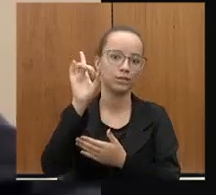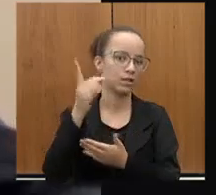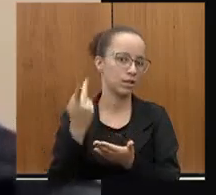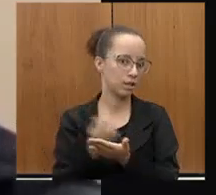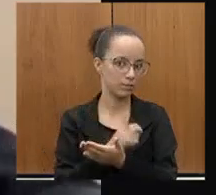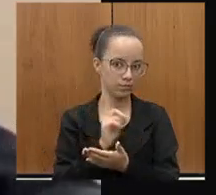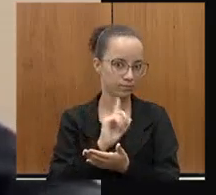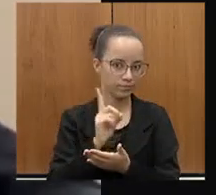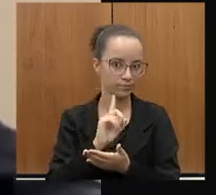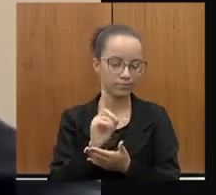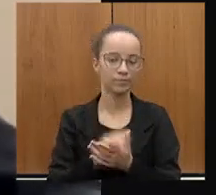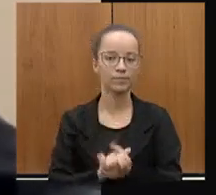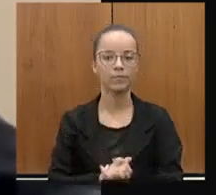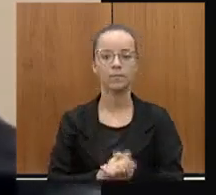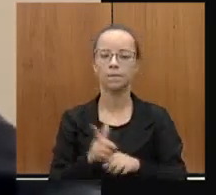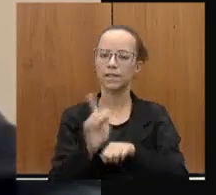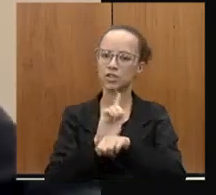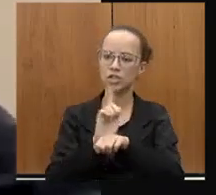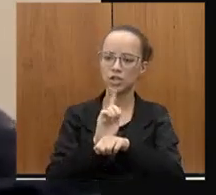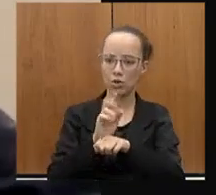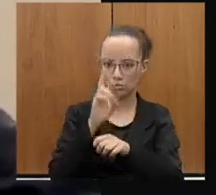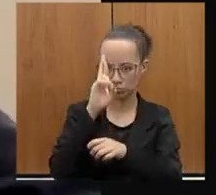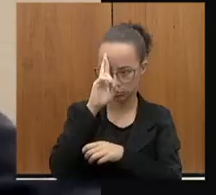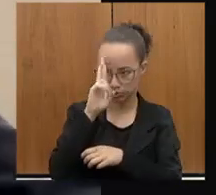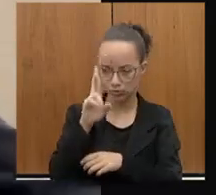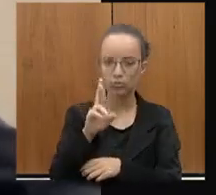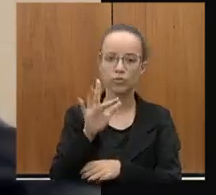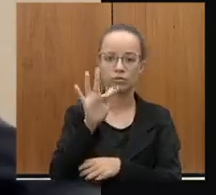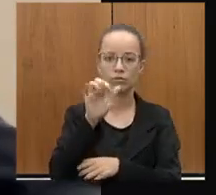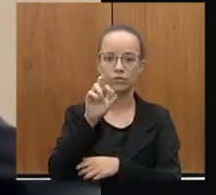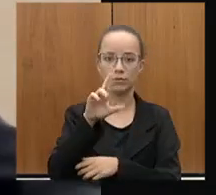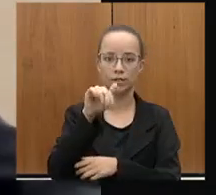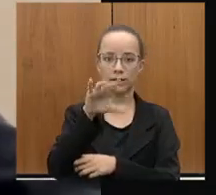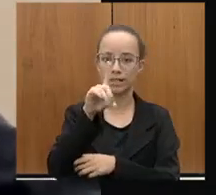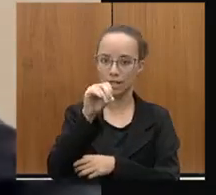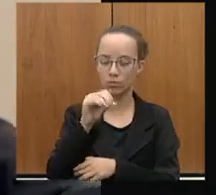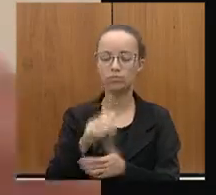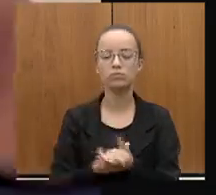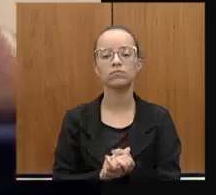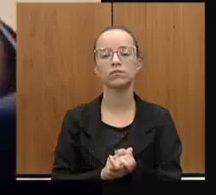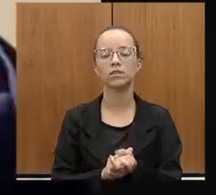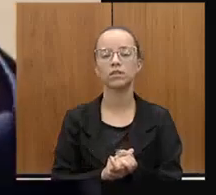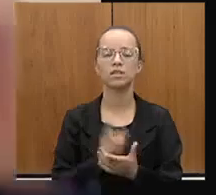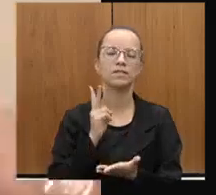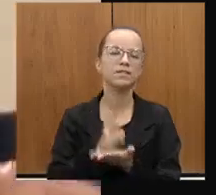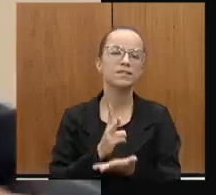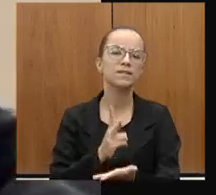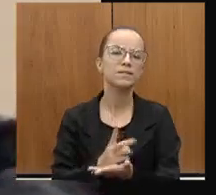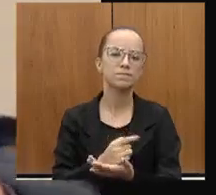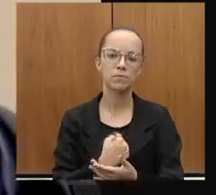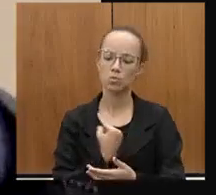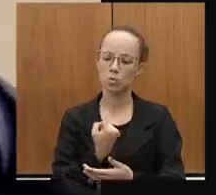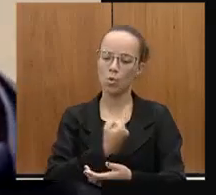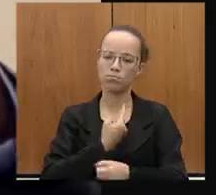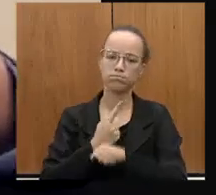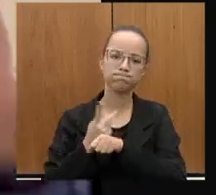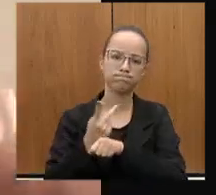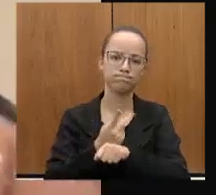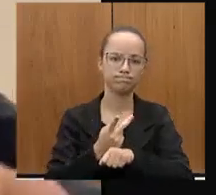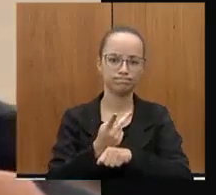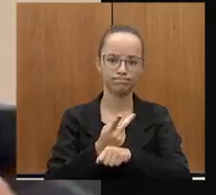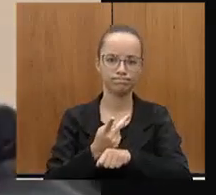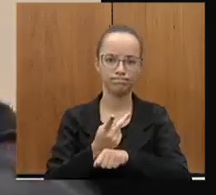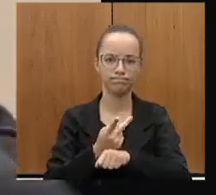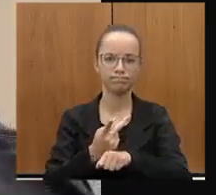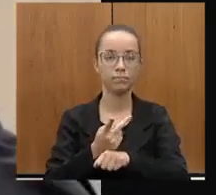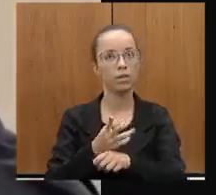na gestão de vossa excelência, doutor Fernando. E todas as vezes que nós o procuramos, acompanhados,